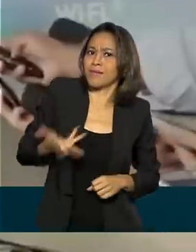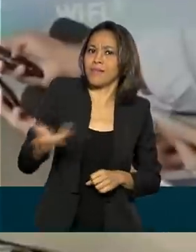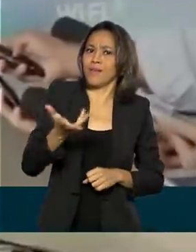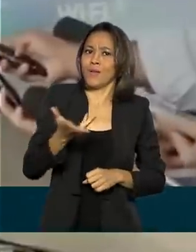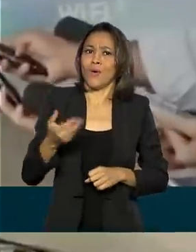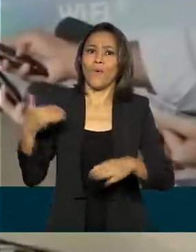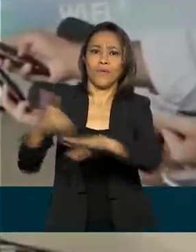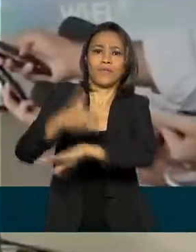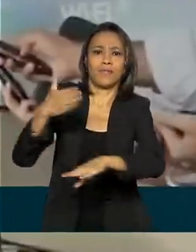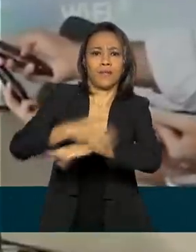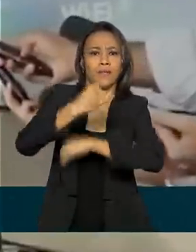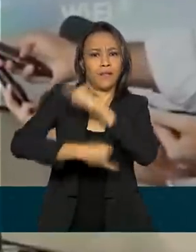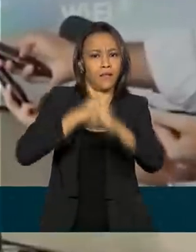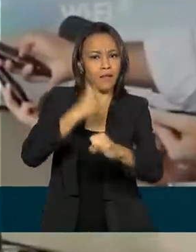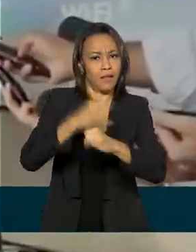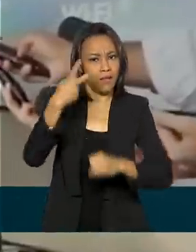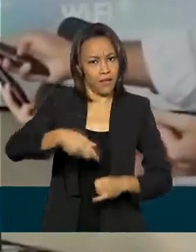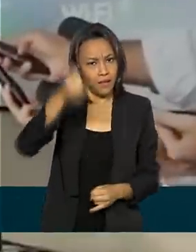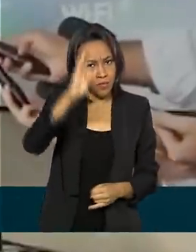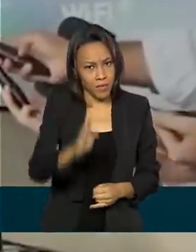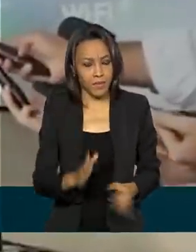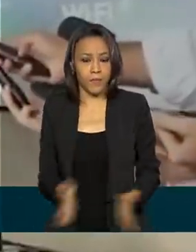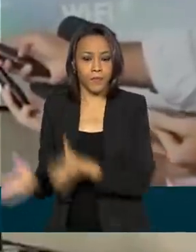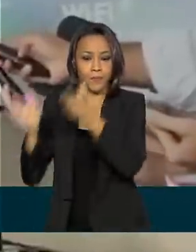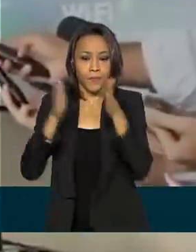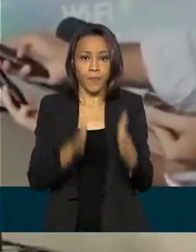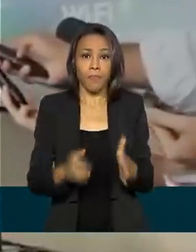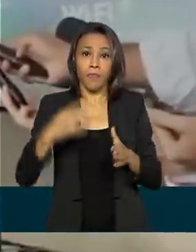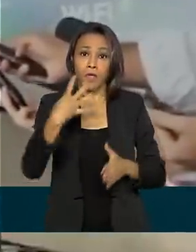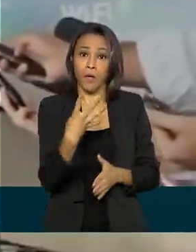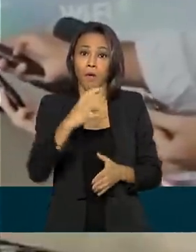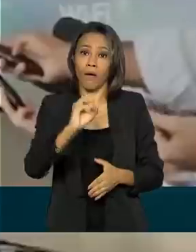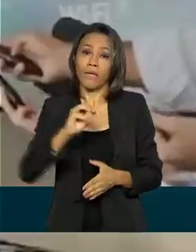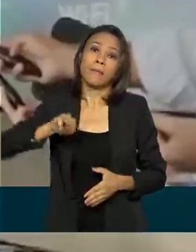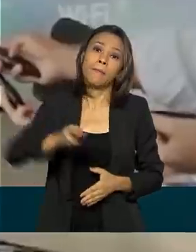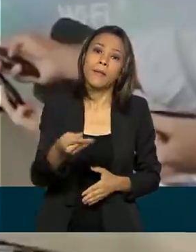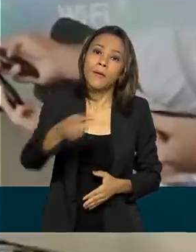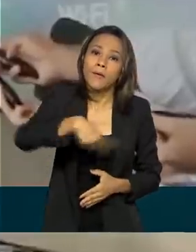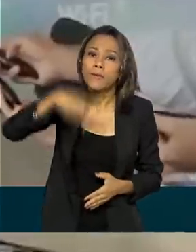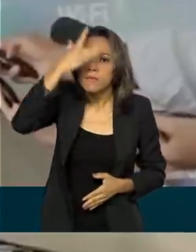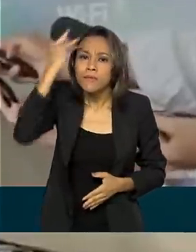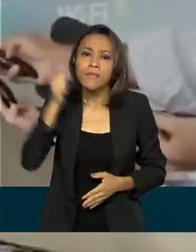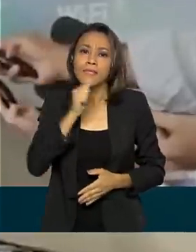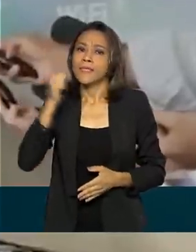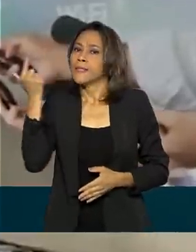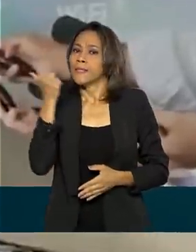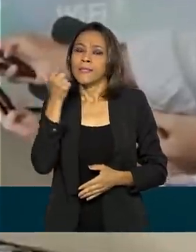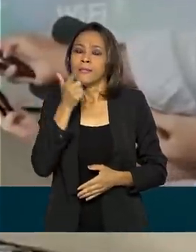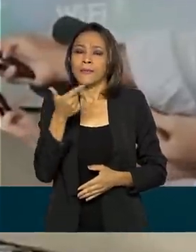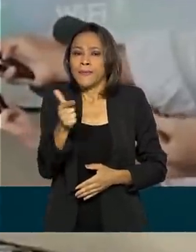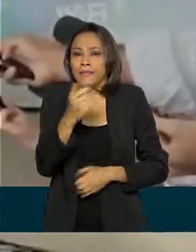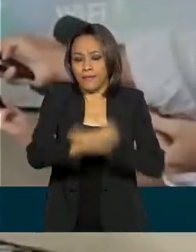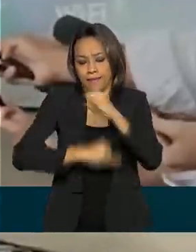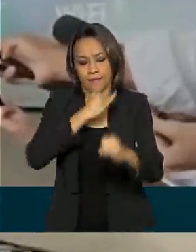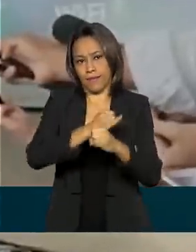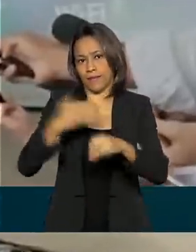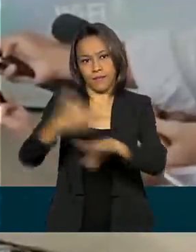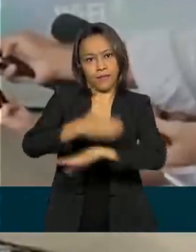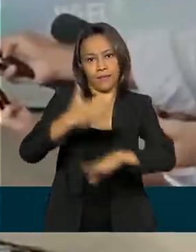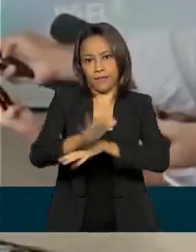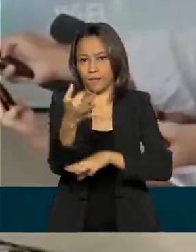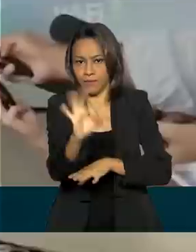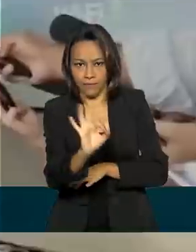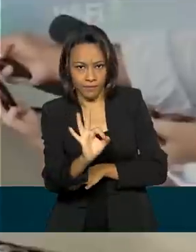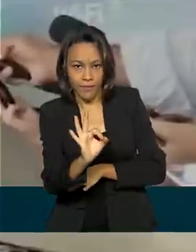internet no Brasil. São 40 milhões de pessoas que não têm internet ainda. Nós vimos na pandemia a